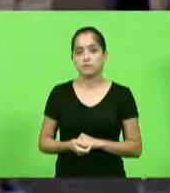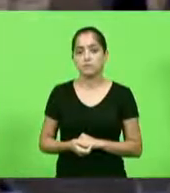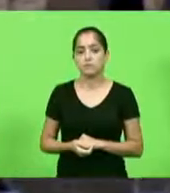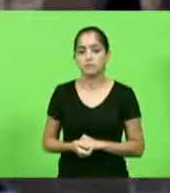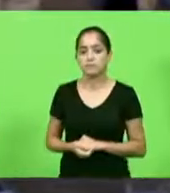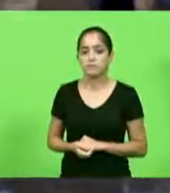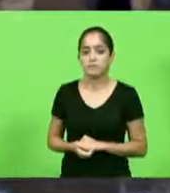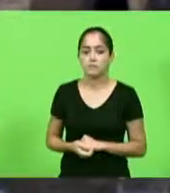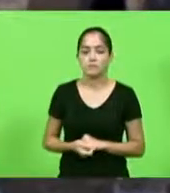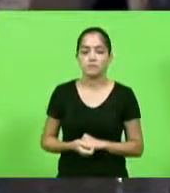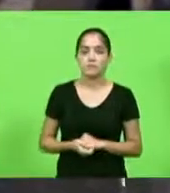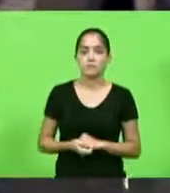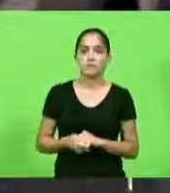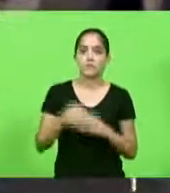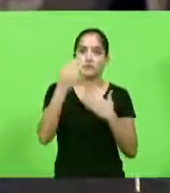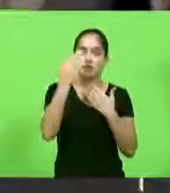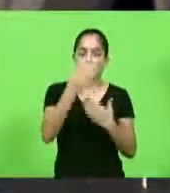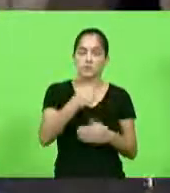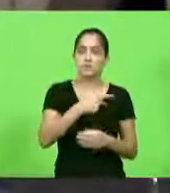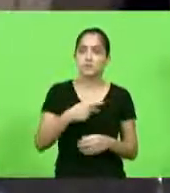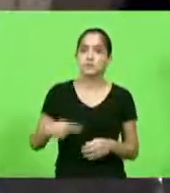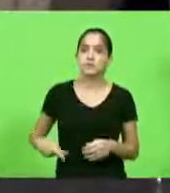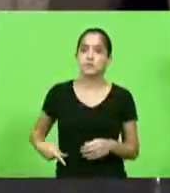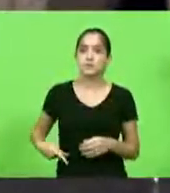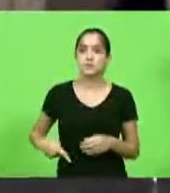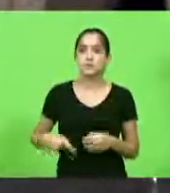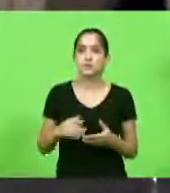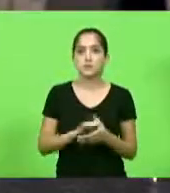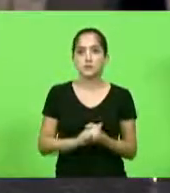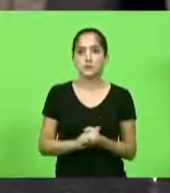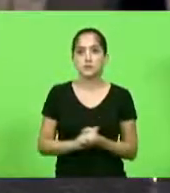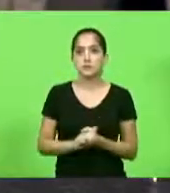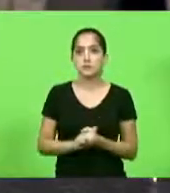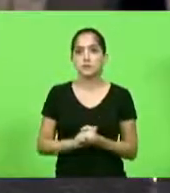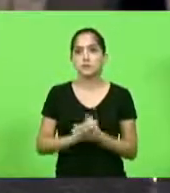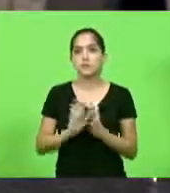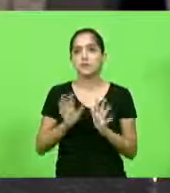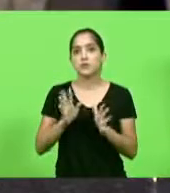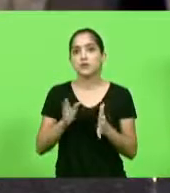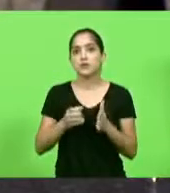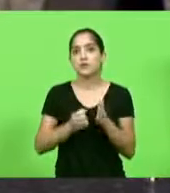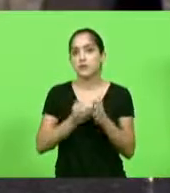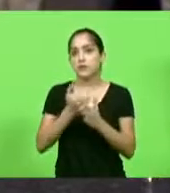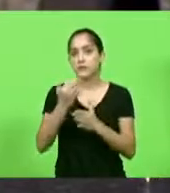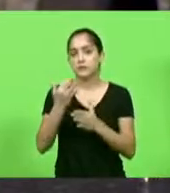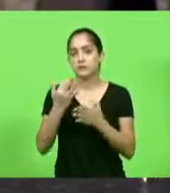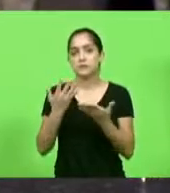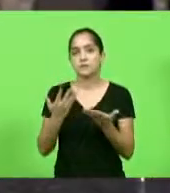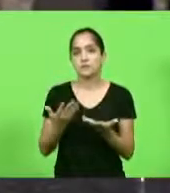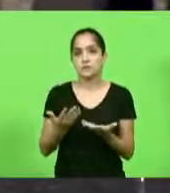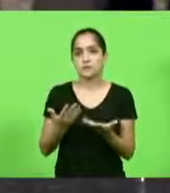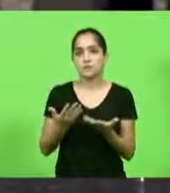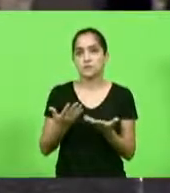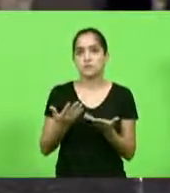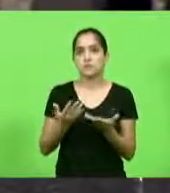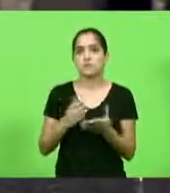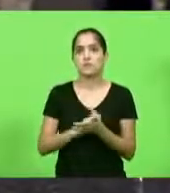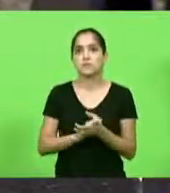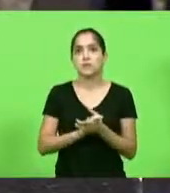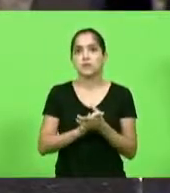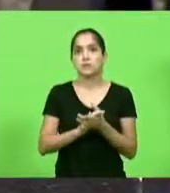Obrigado, presidente. Não é de hoje que eu combato a